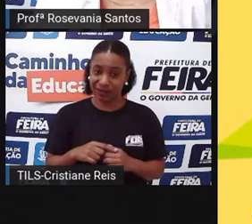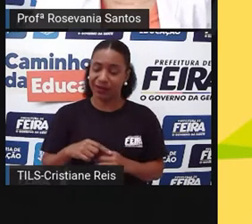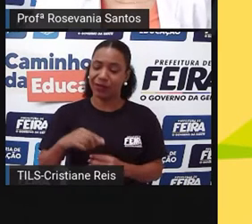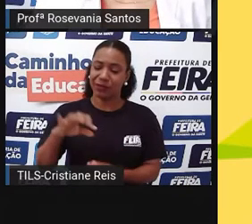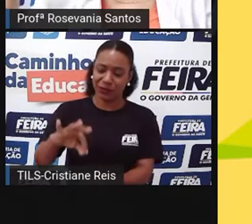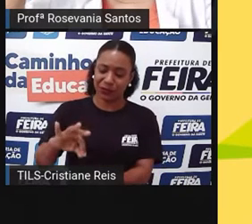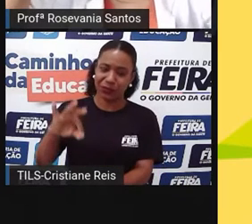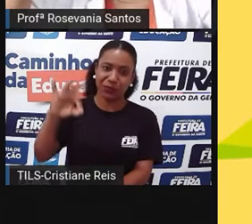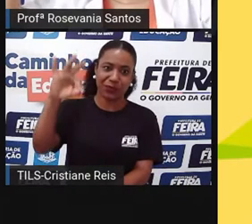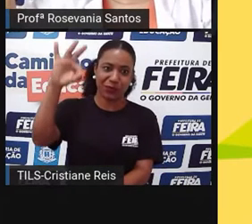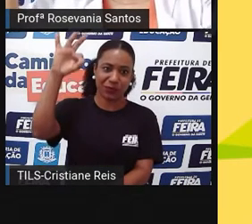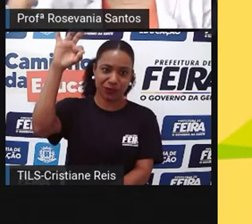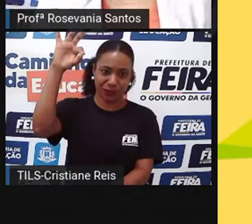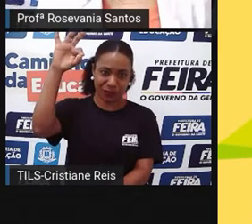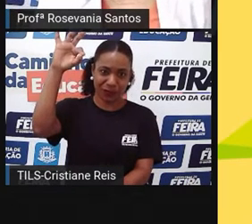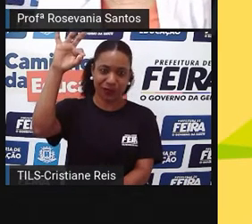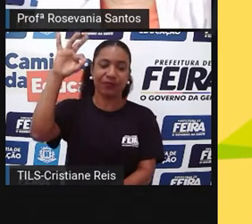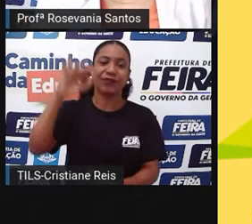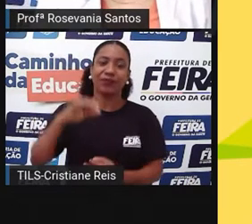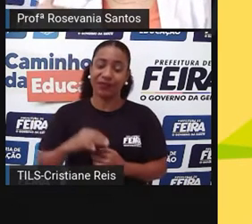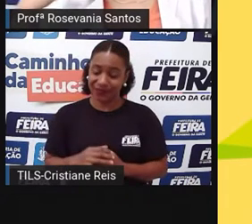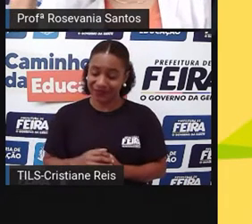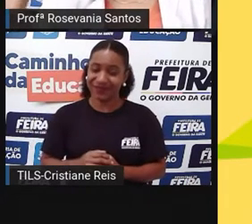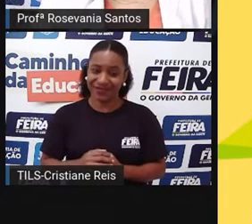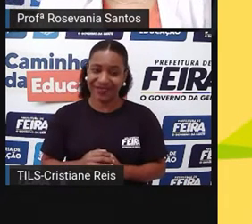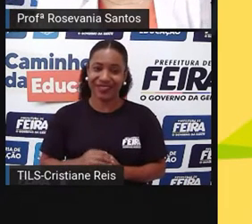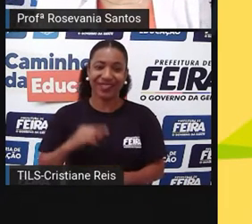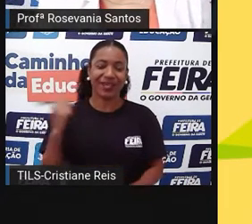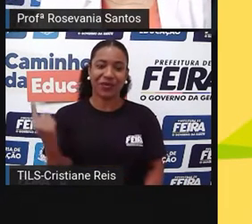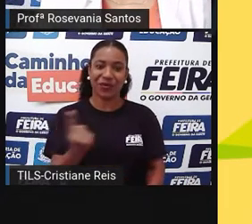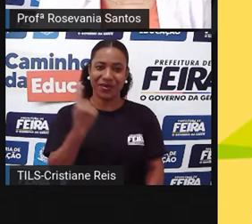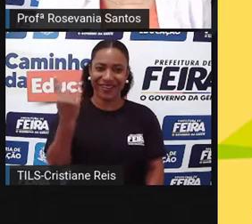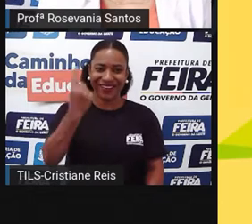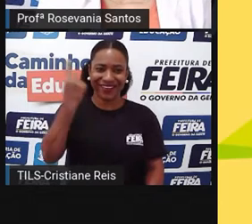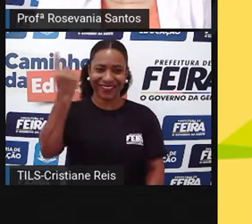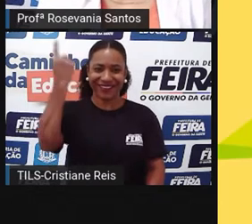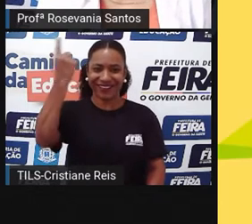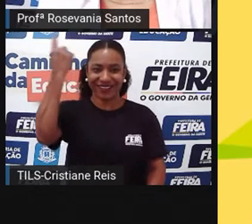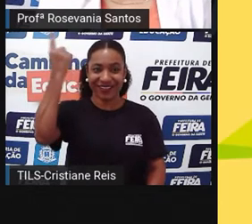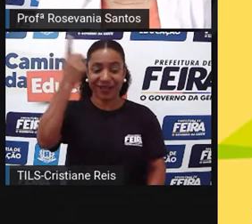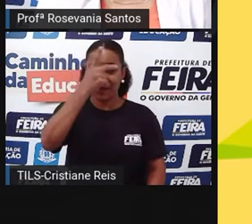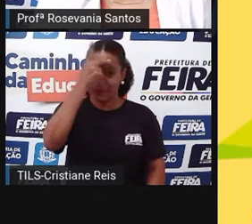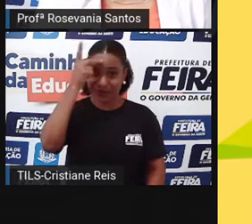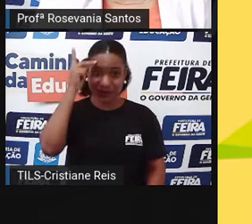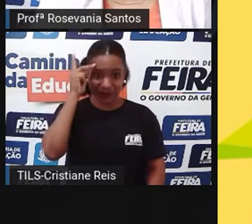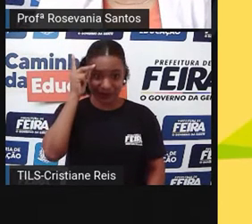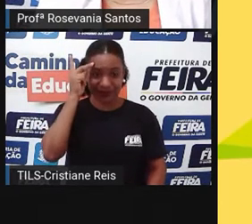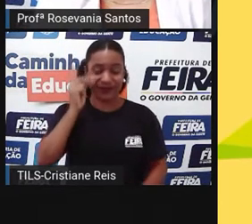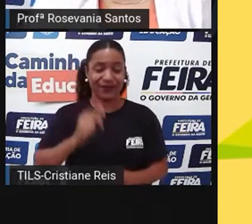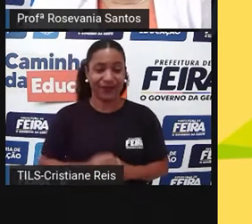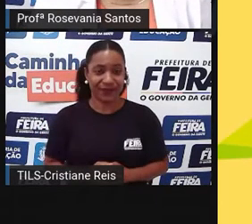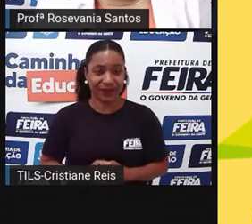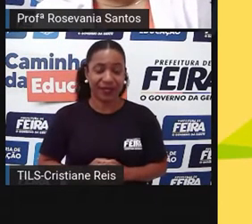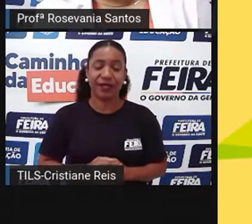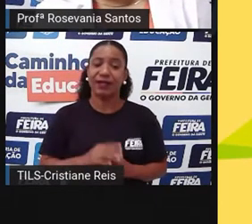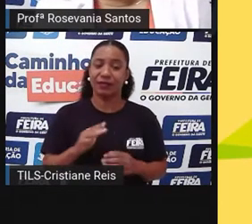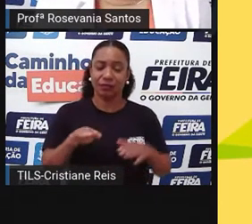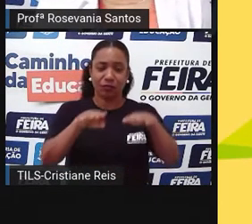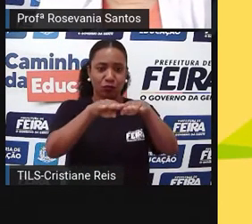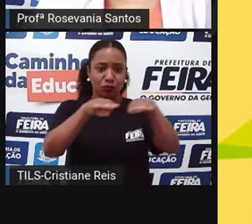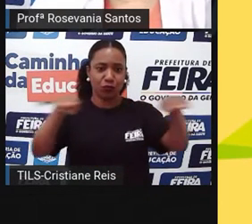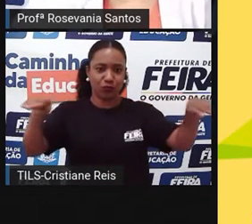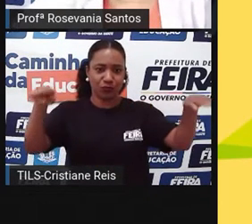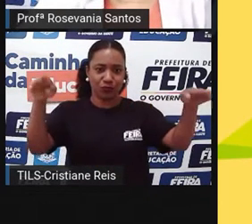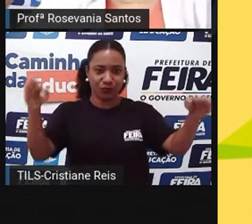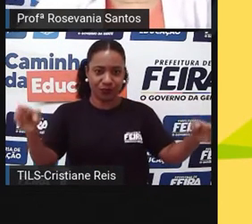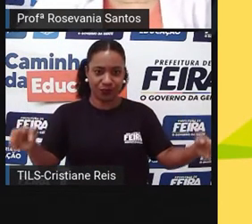base, pra cima, né, a parte da cabeça, eu digo qual é minha altura. Se você pega, por exemplo, uma mesa, você vai do